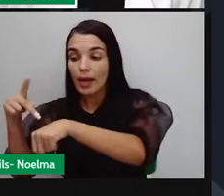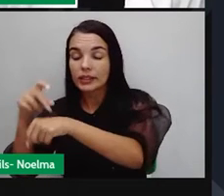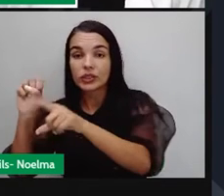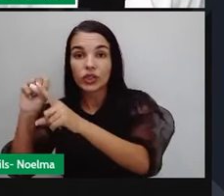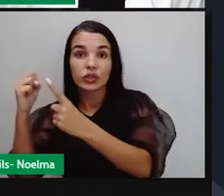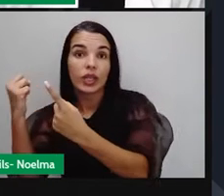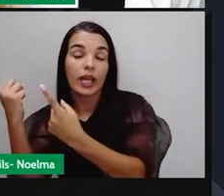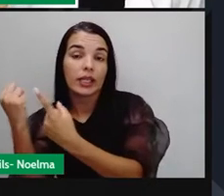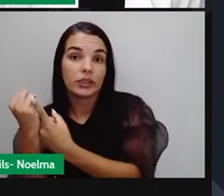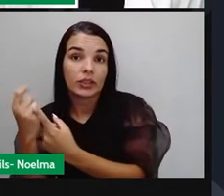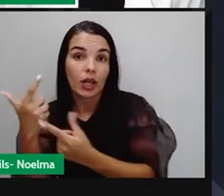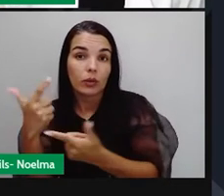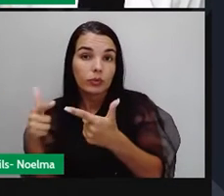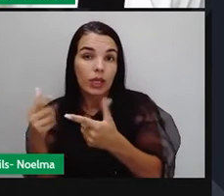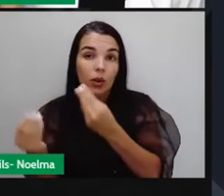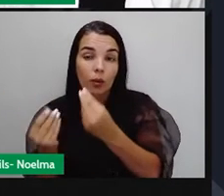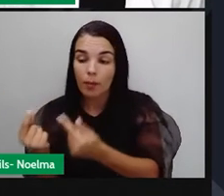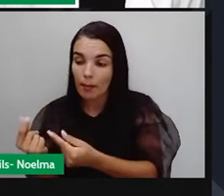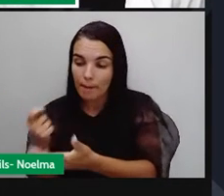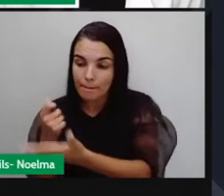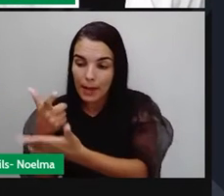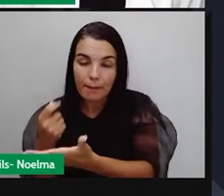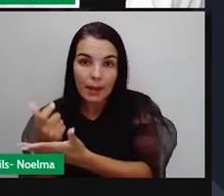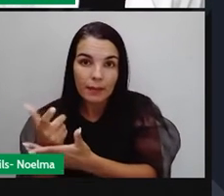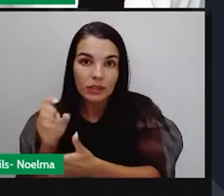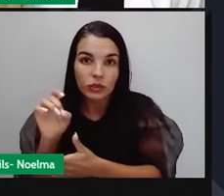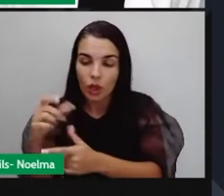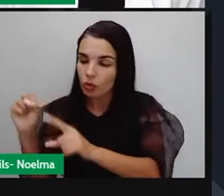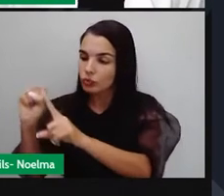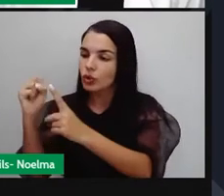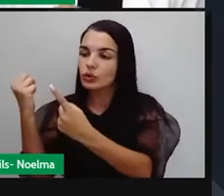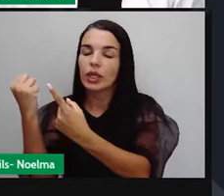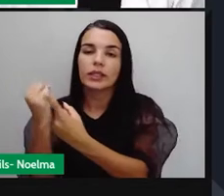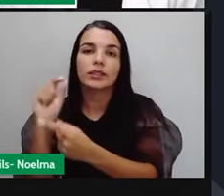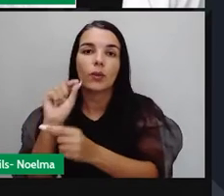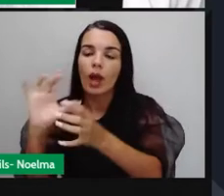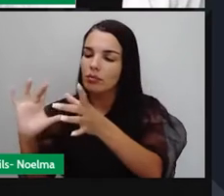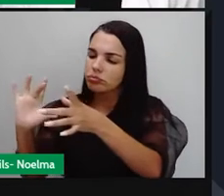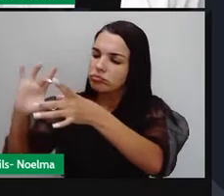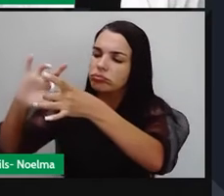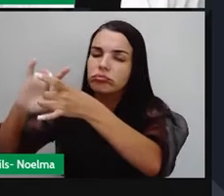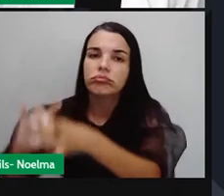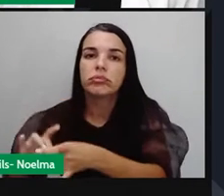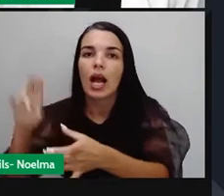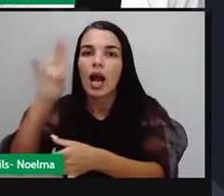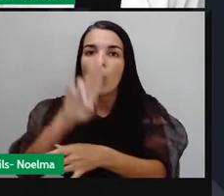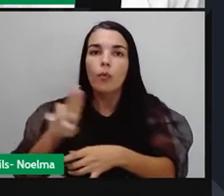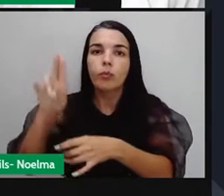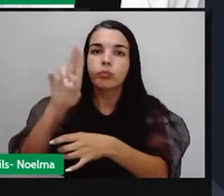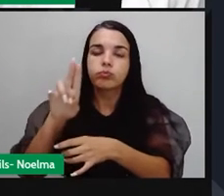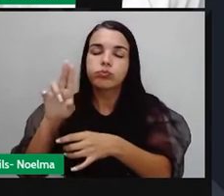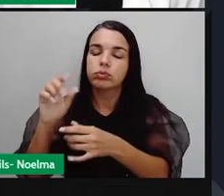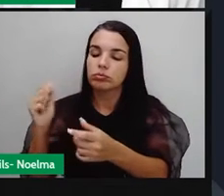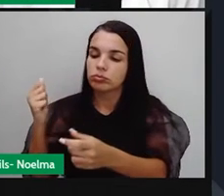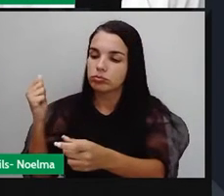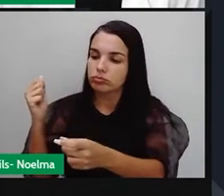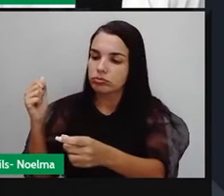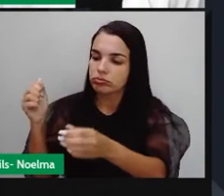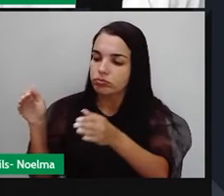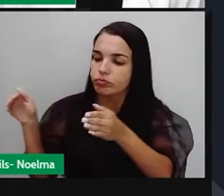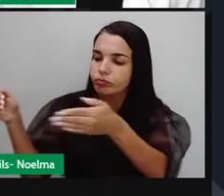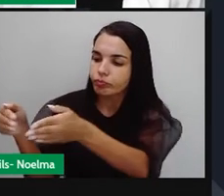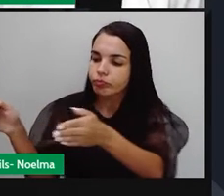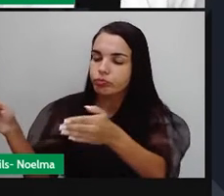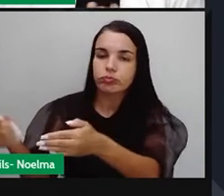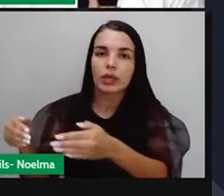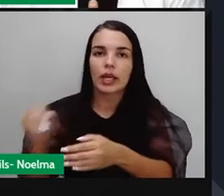governos de orientação socialistas, ligados muito fortemente ao Partido Comunista da União